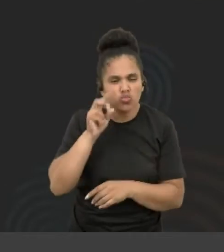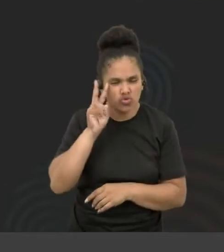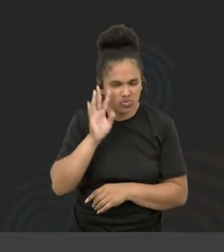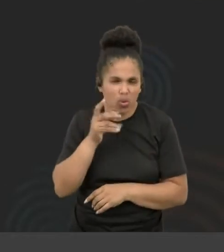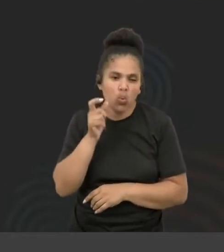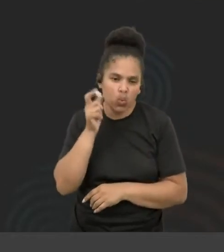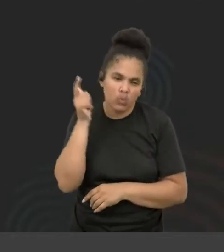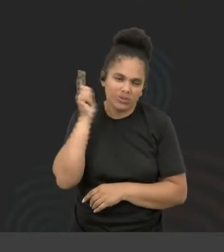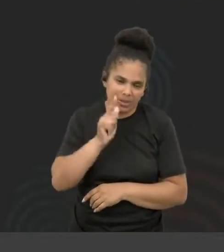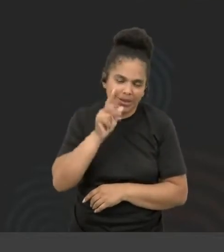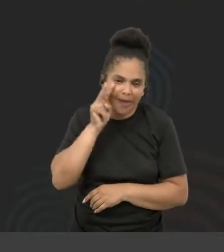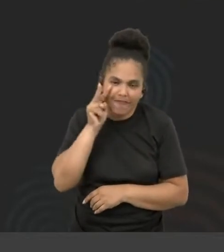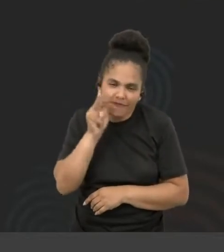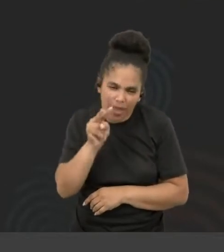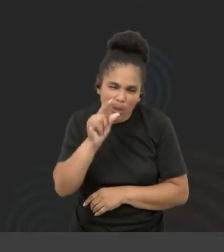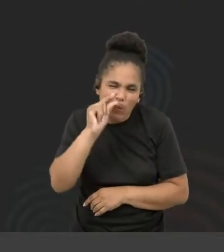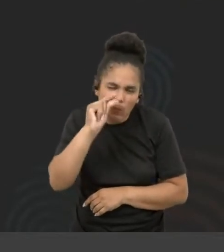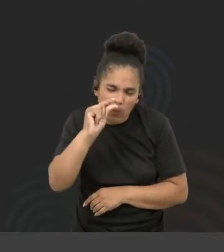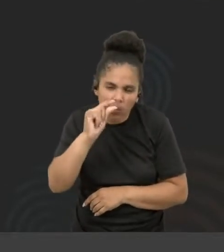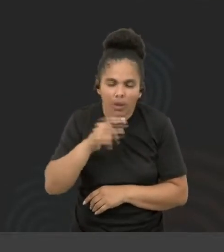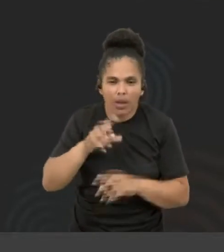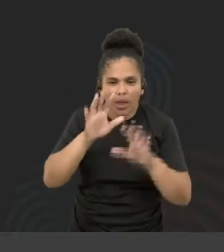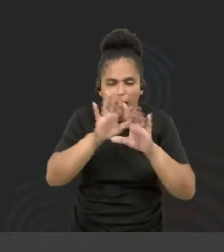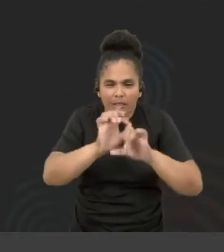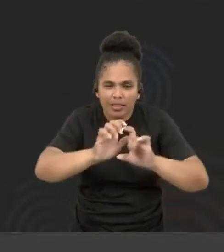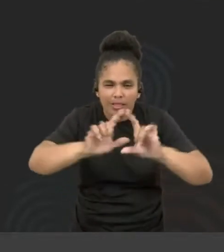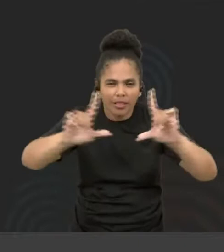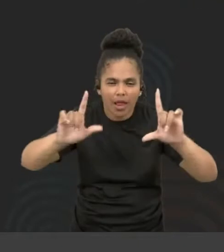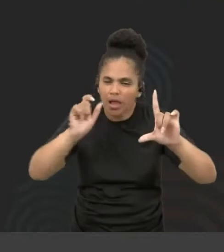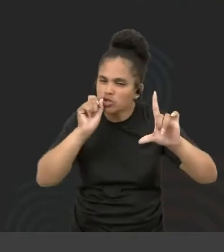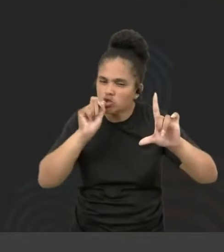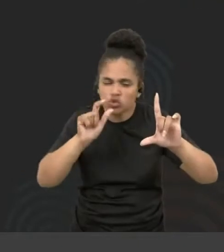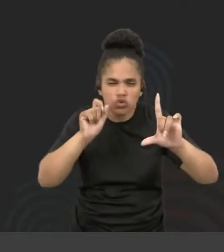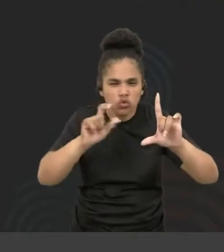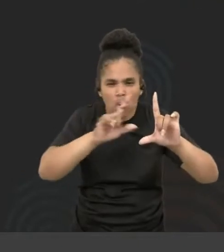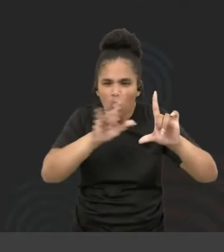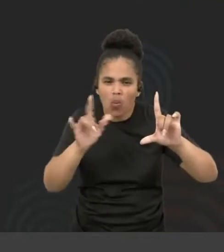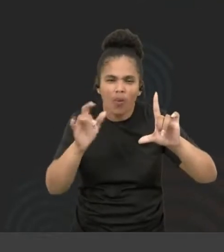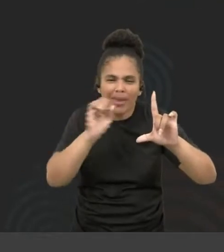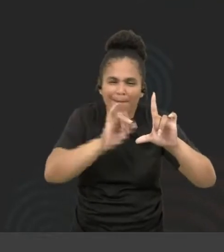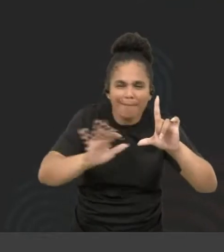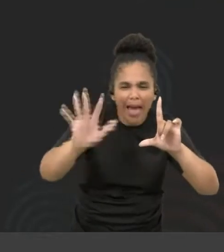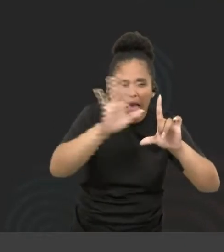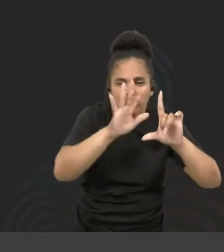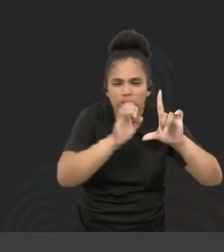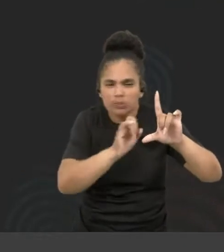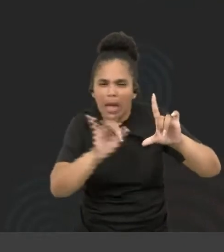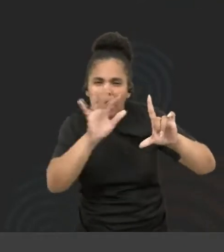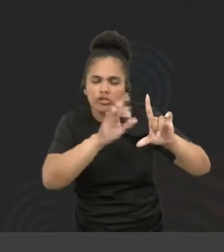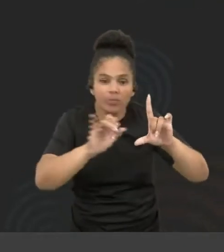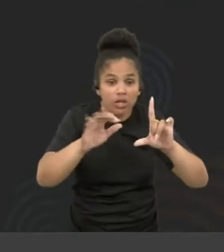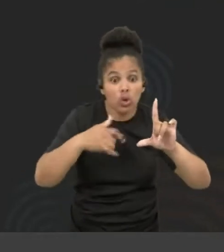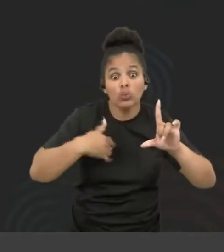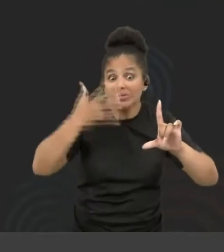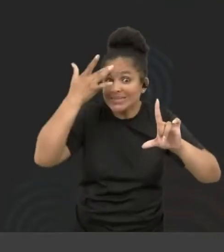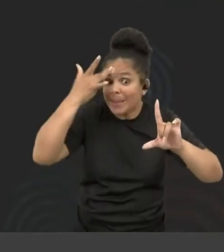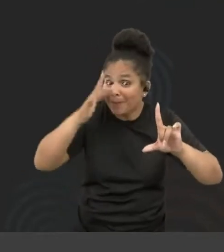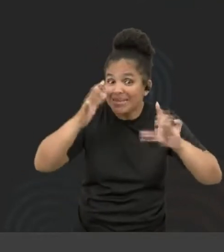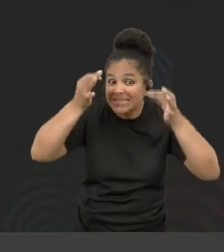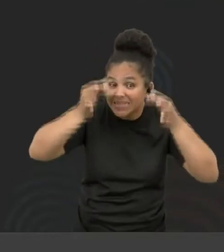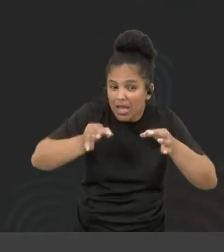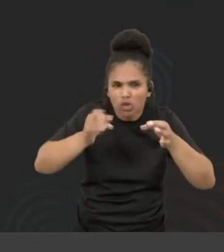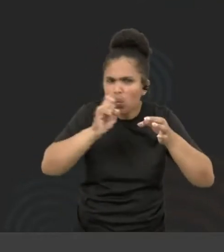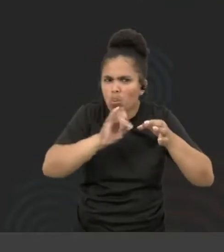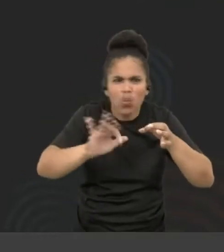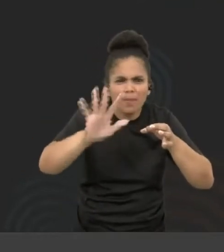pouquinho, e aquela tela azul, aquela coisa azul assim, com as coisas passando, eu não sabia exatamente o que estava passando, mas aquilo